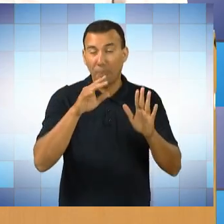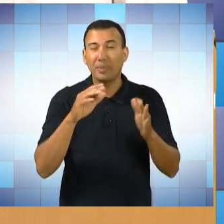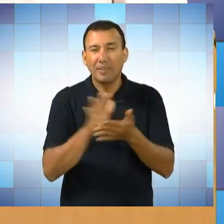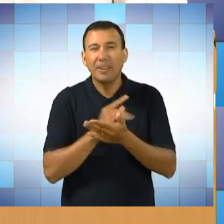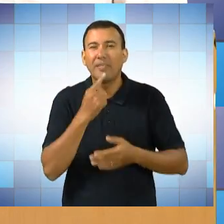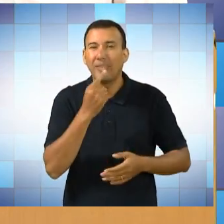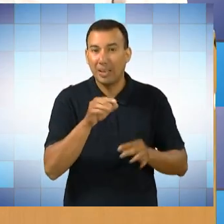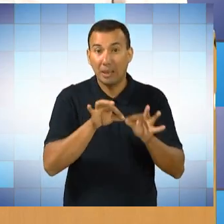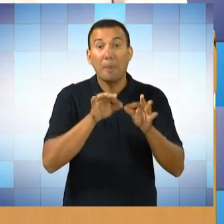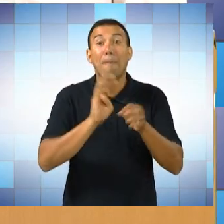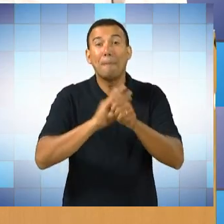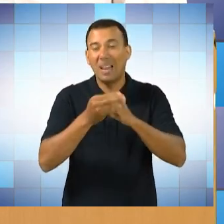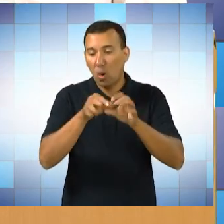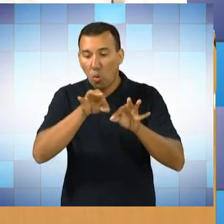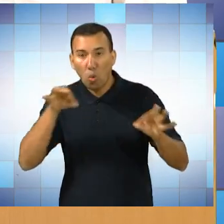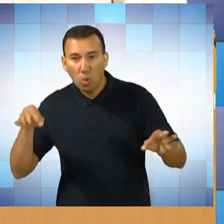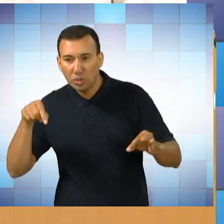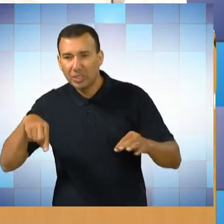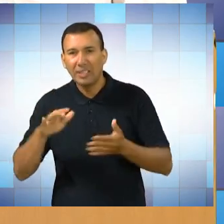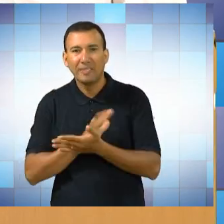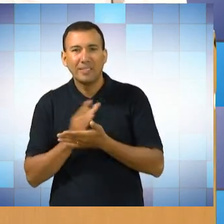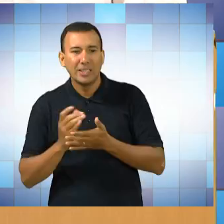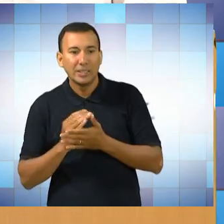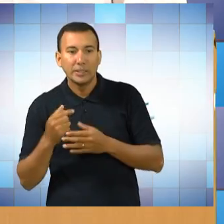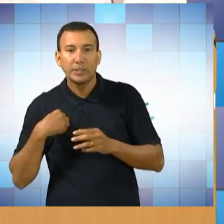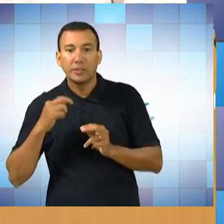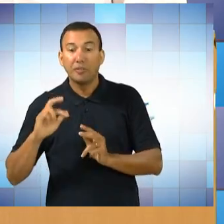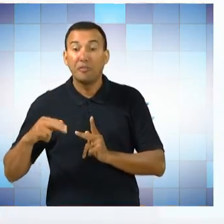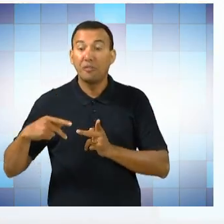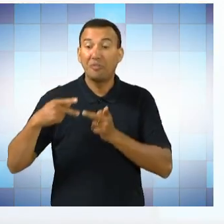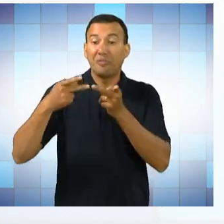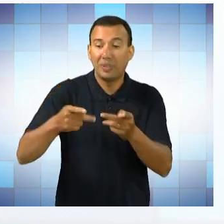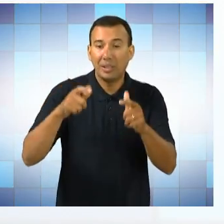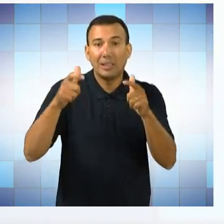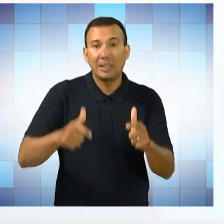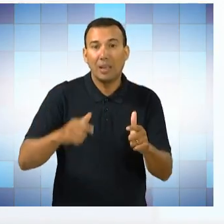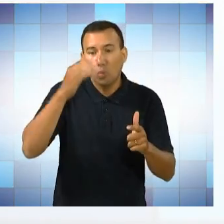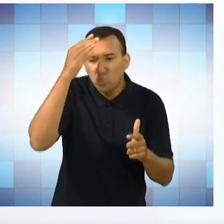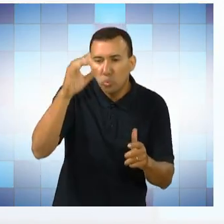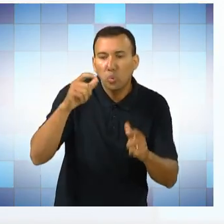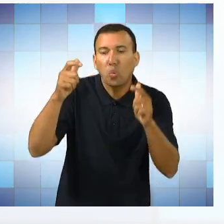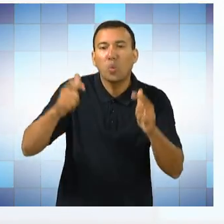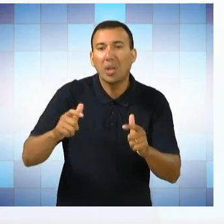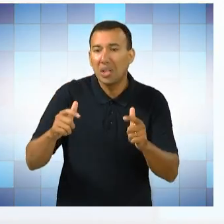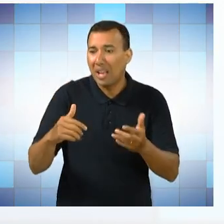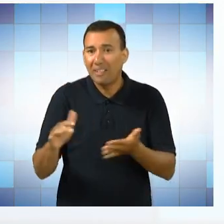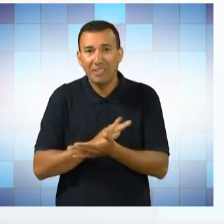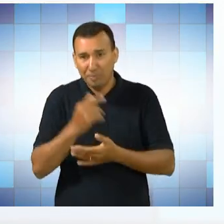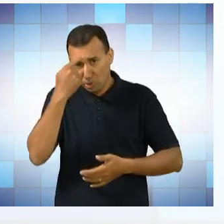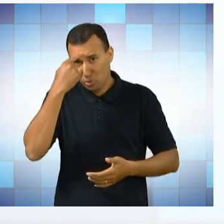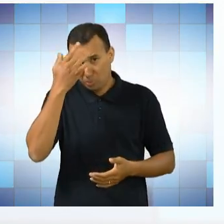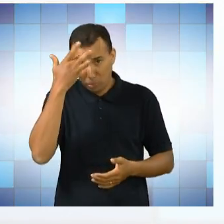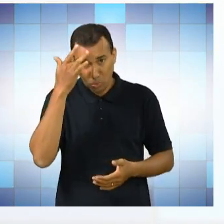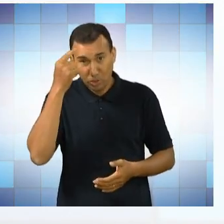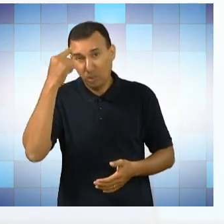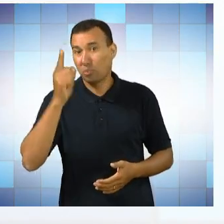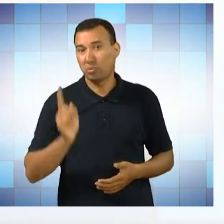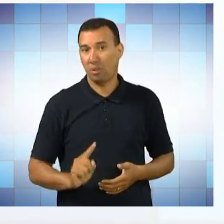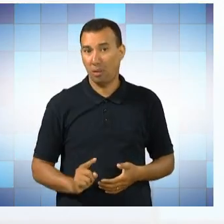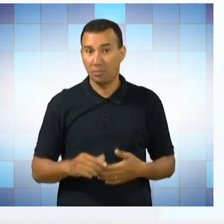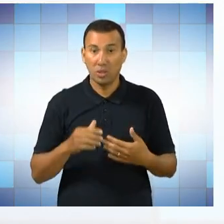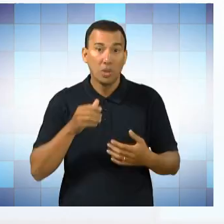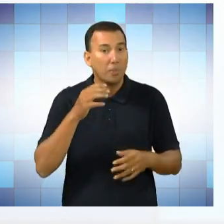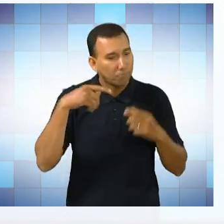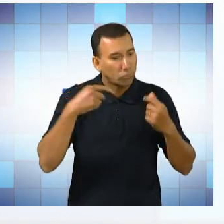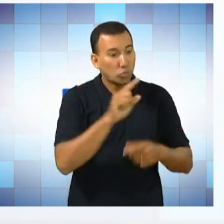pessoa que está na periferia, ela nem tem nem coragem, às vezes, de acessar esses espaços, não sabe nem como acessar o espaço. Então, ou o artista